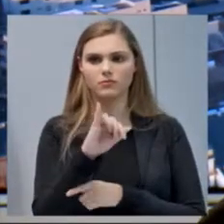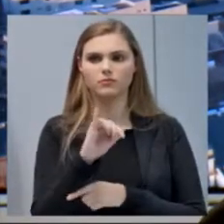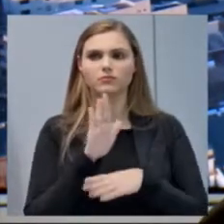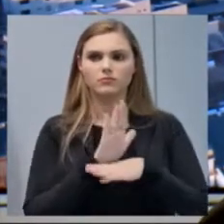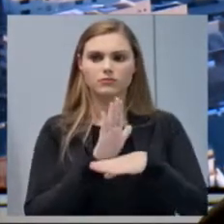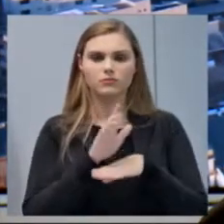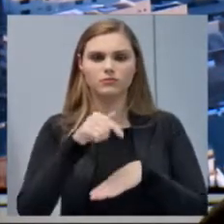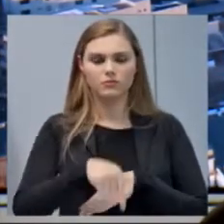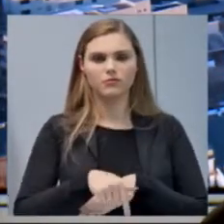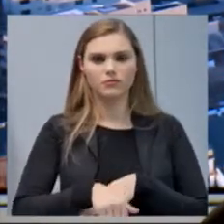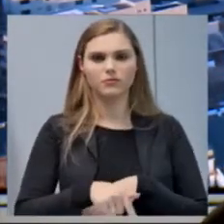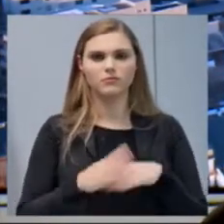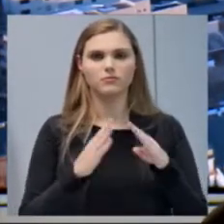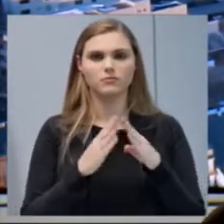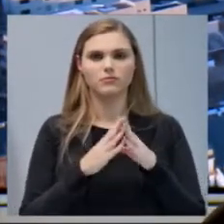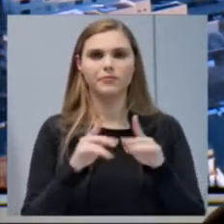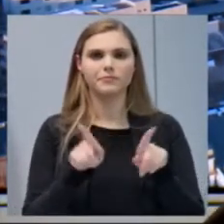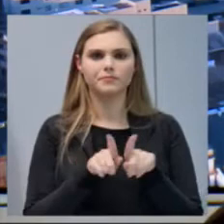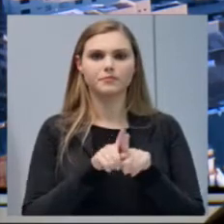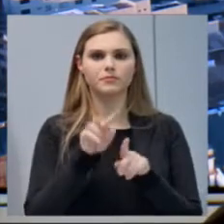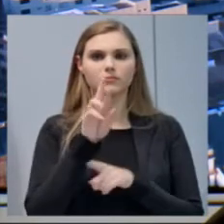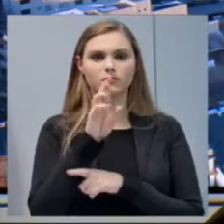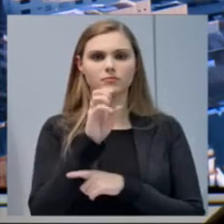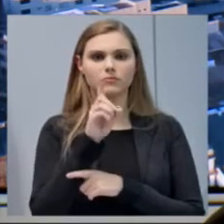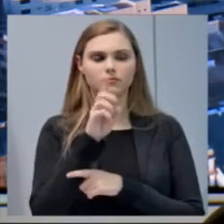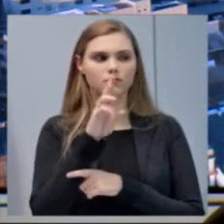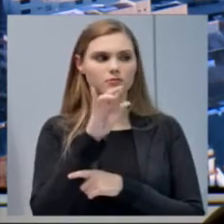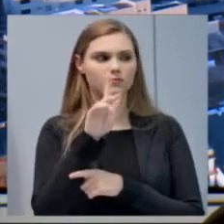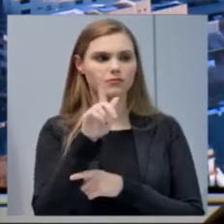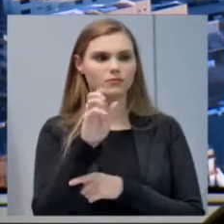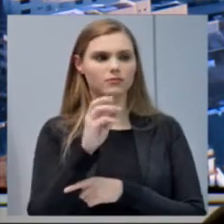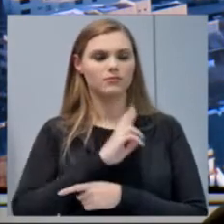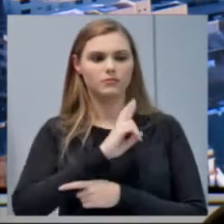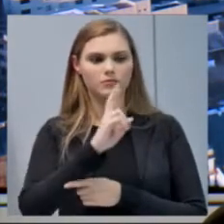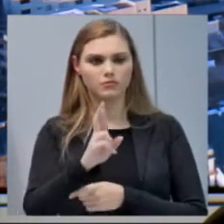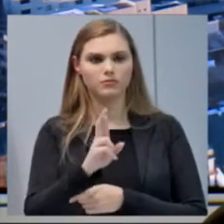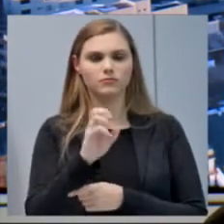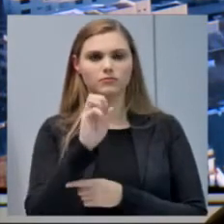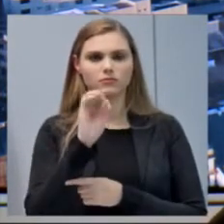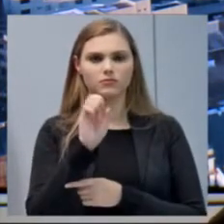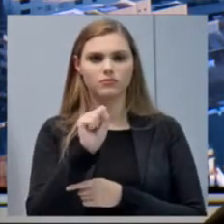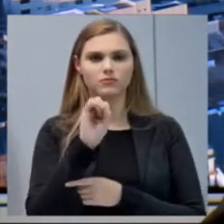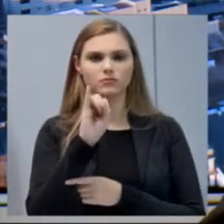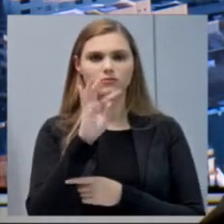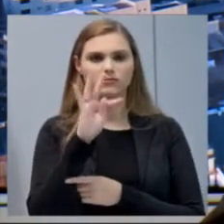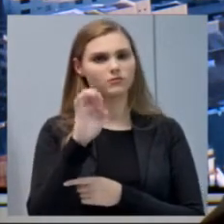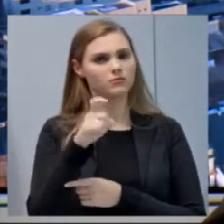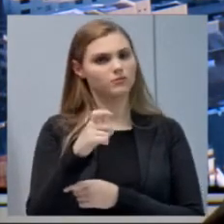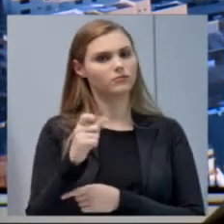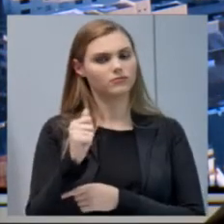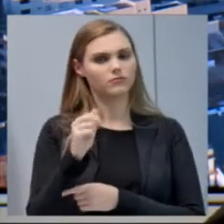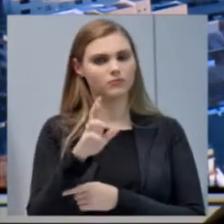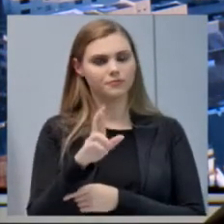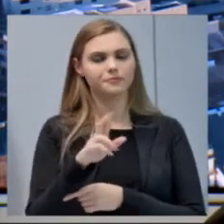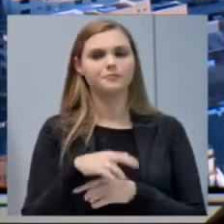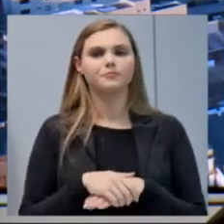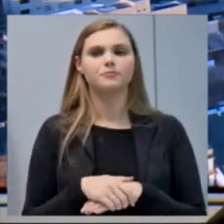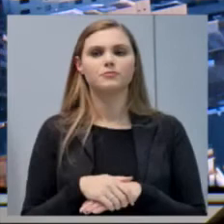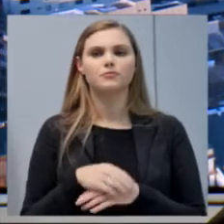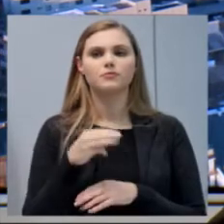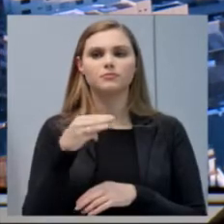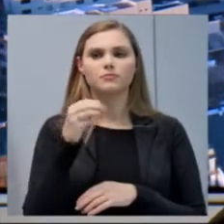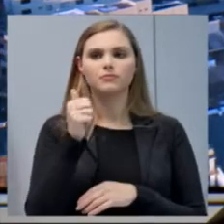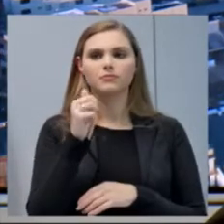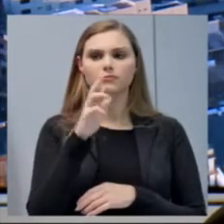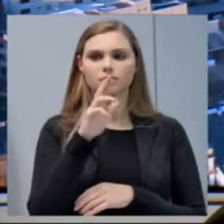Cumprimentar o Rodrigo, representando-se em Terxar, todo o coletivo sindical também. Obrigado sempre pela participação. Margângela